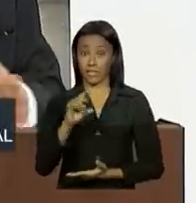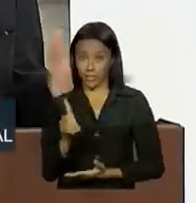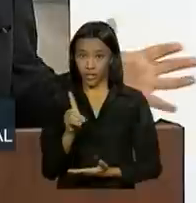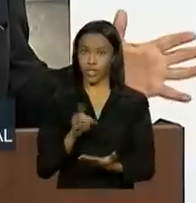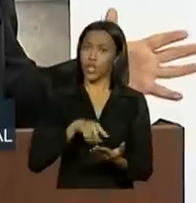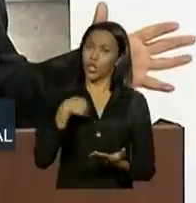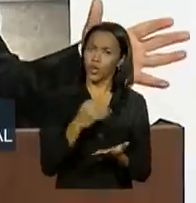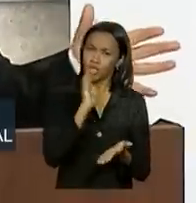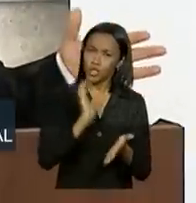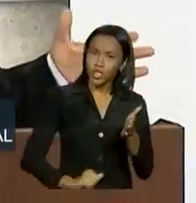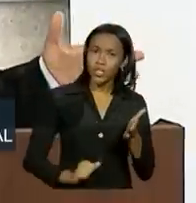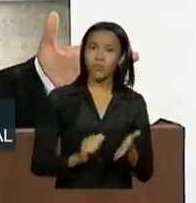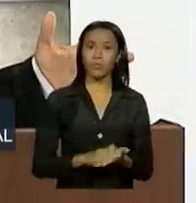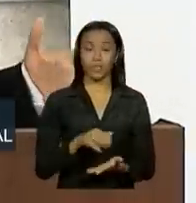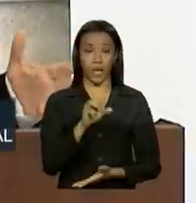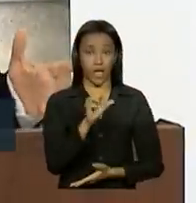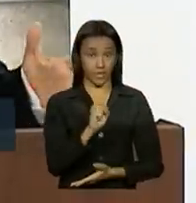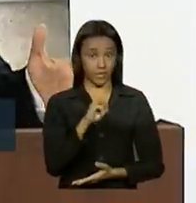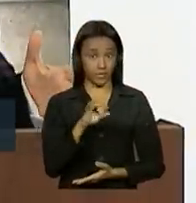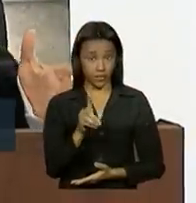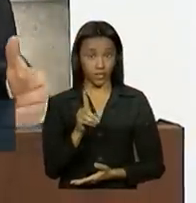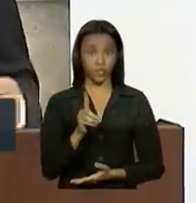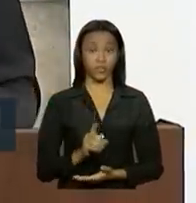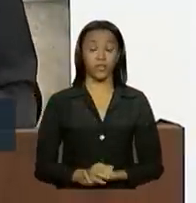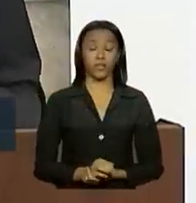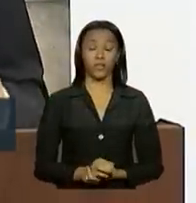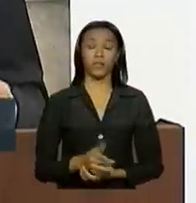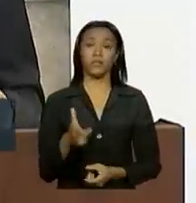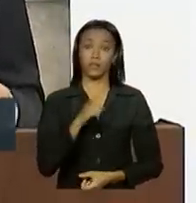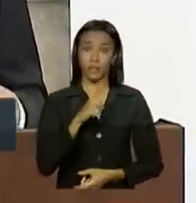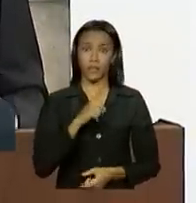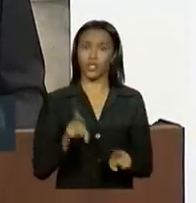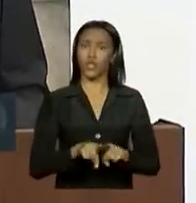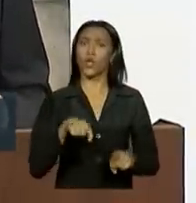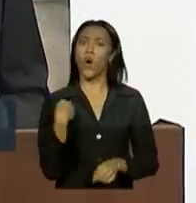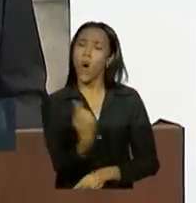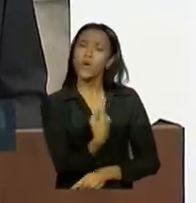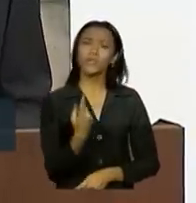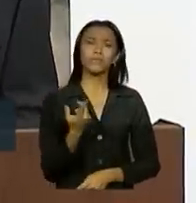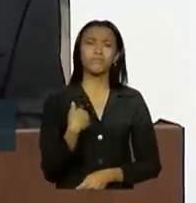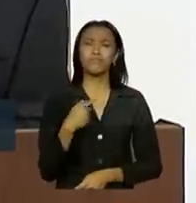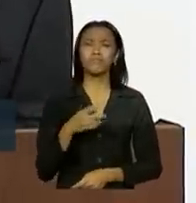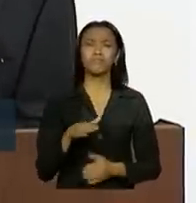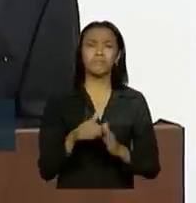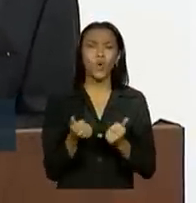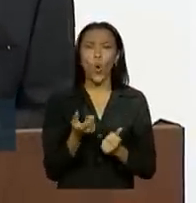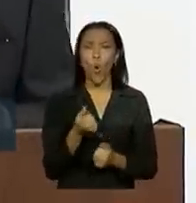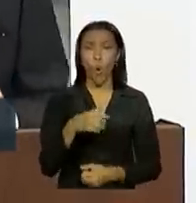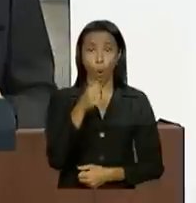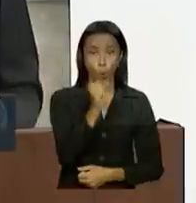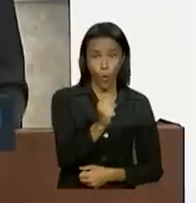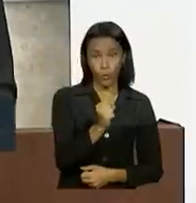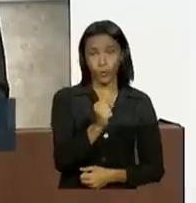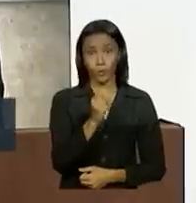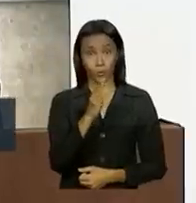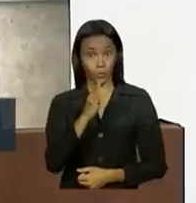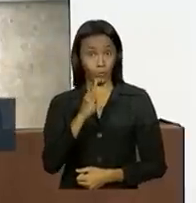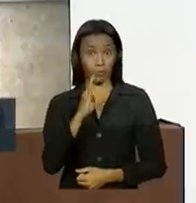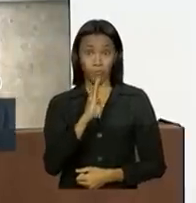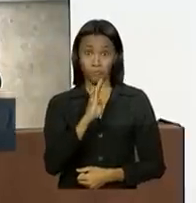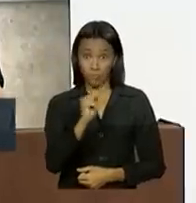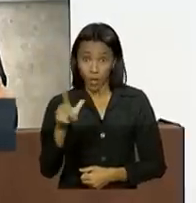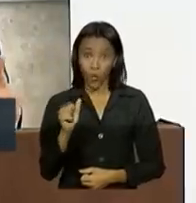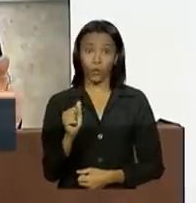eliminamos toda a CID e, com isso, nós deixamos de cobrar 8 bilhões e 800.